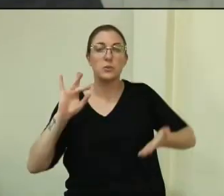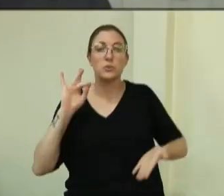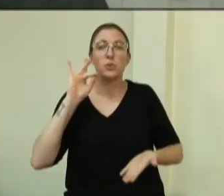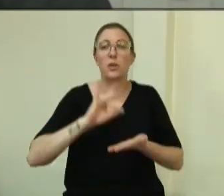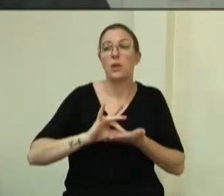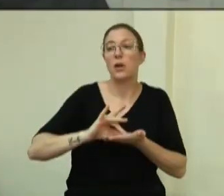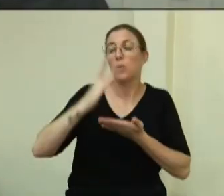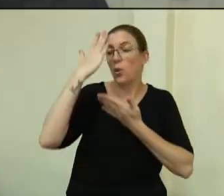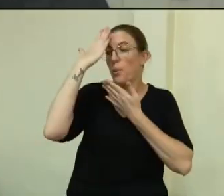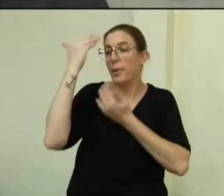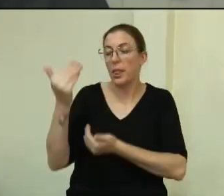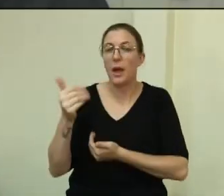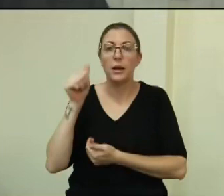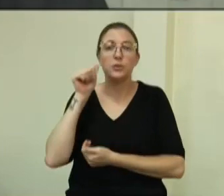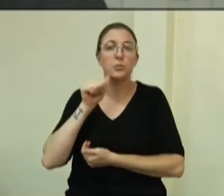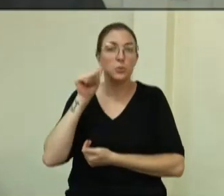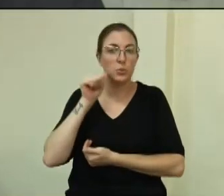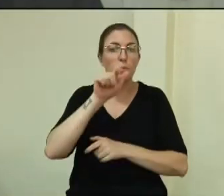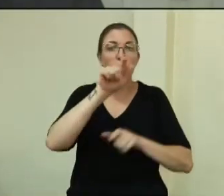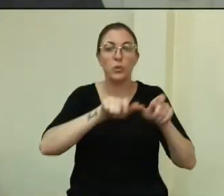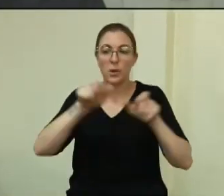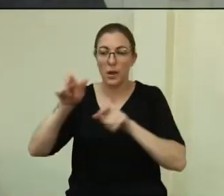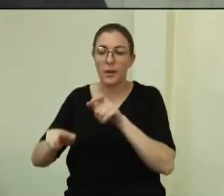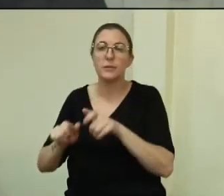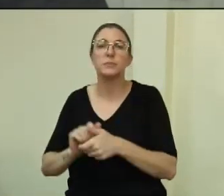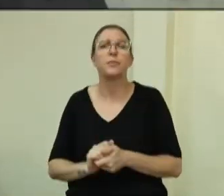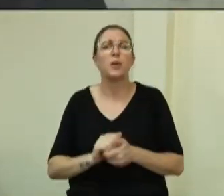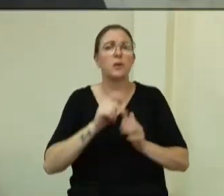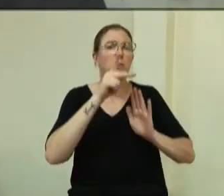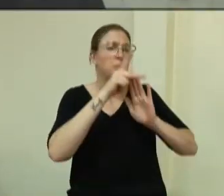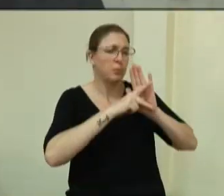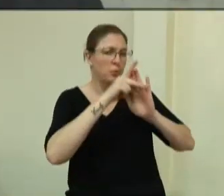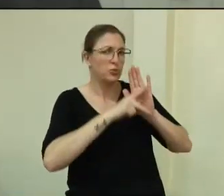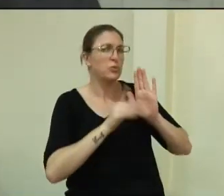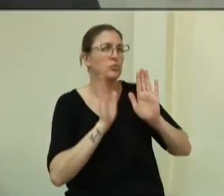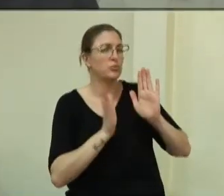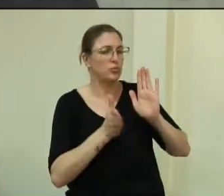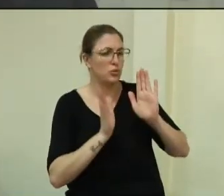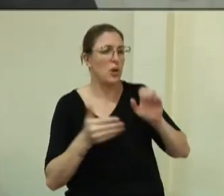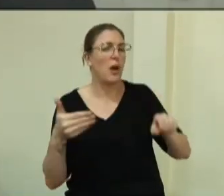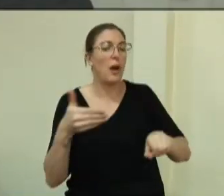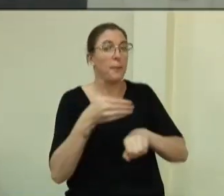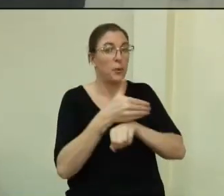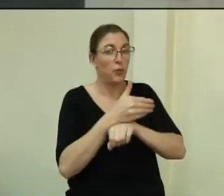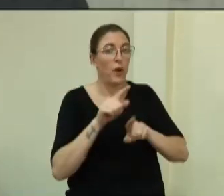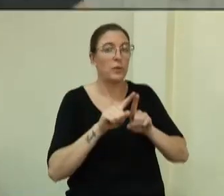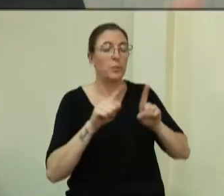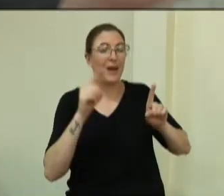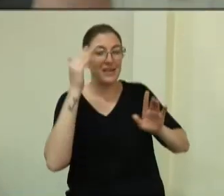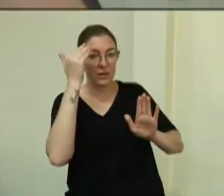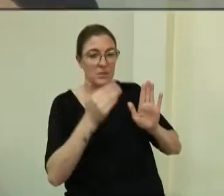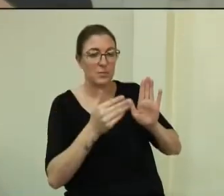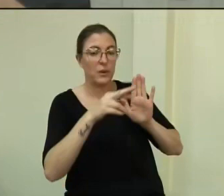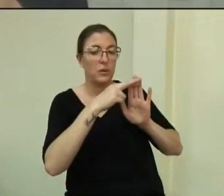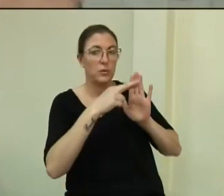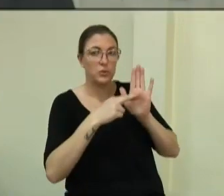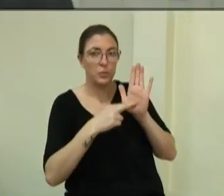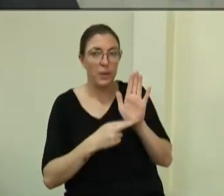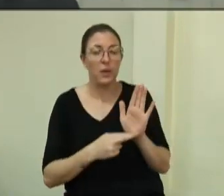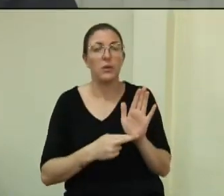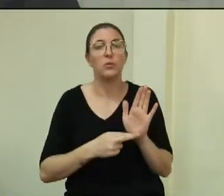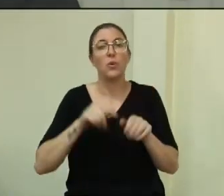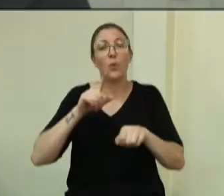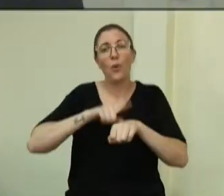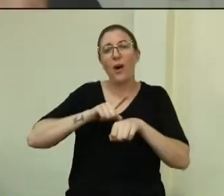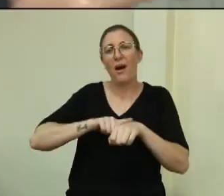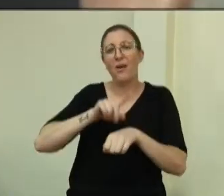É um projeto já aprovado, porém, regimentalmente, ela seria realizada às 20 horas. Então, nós estamos antecipando